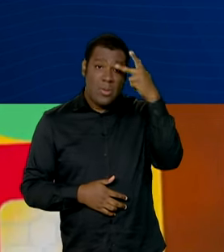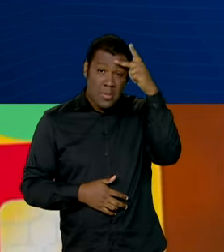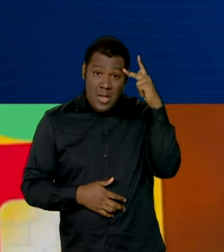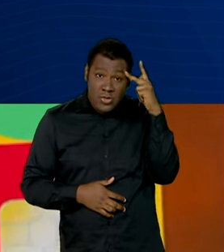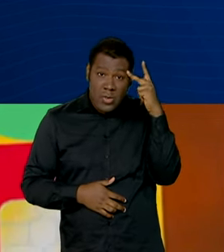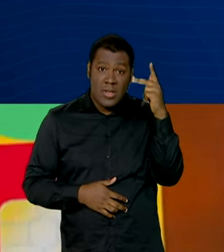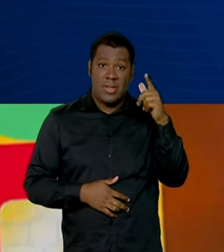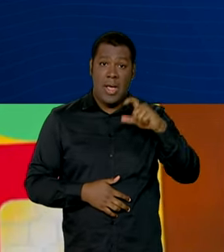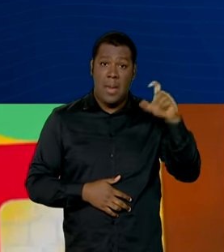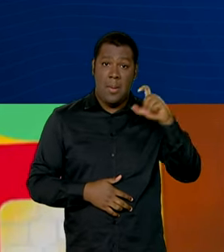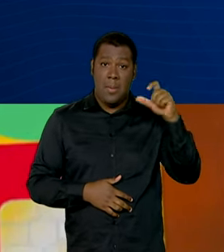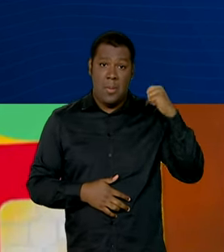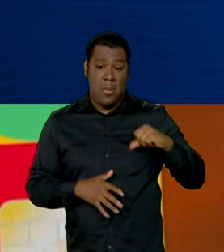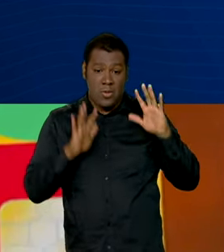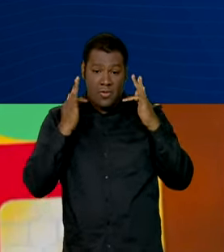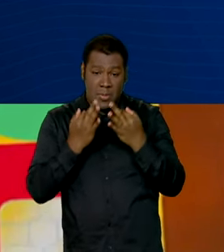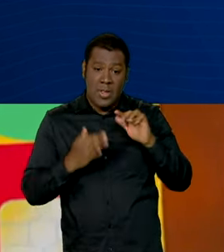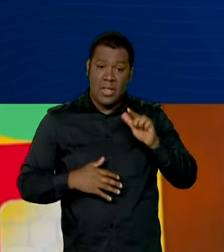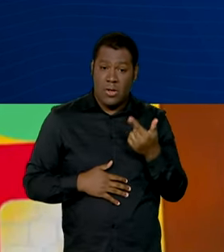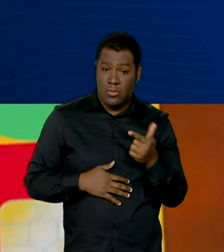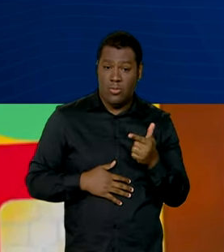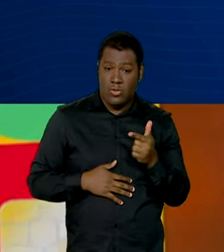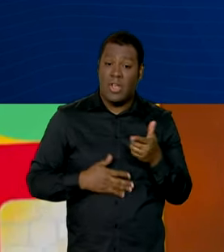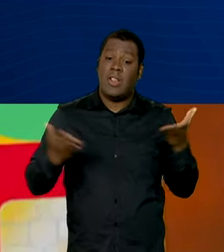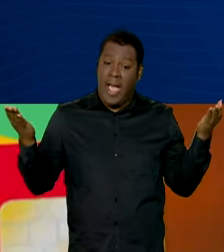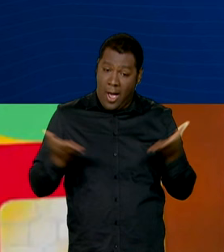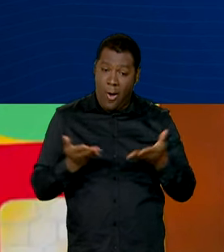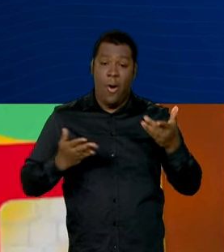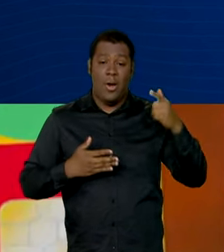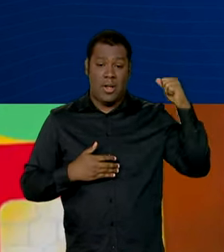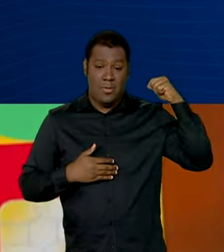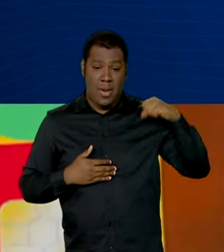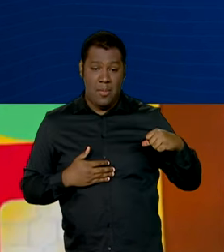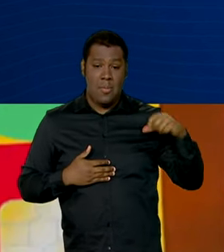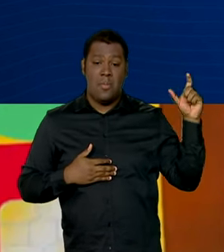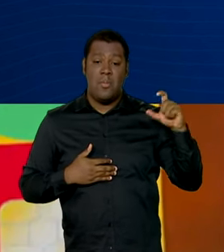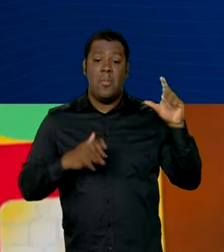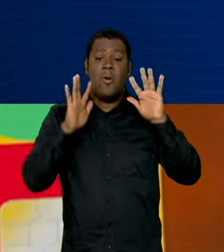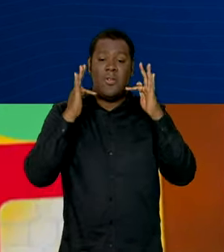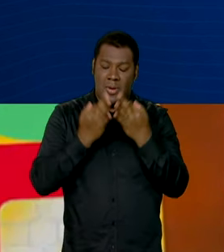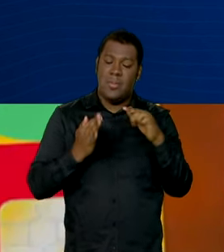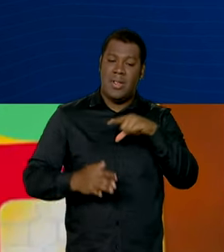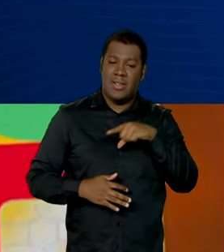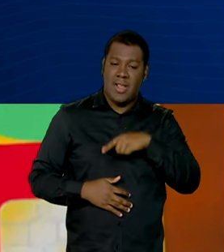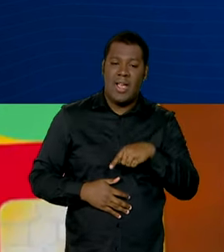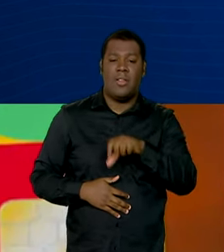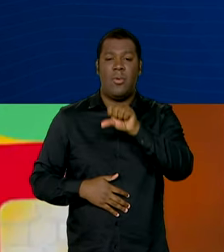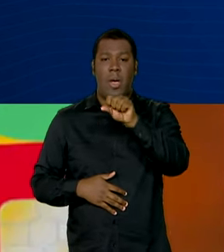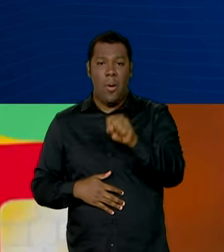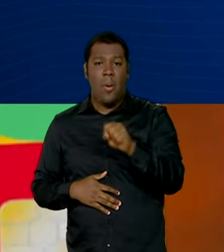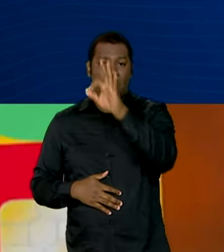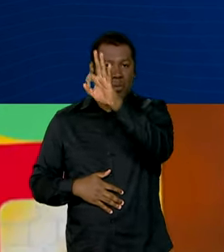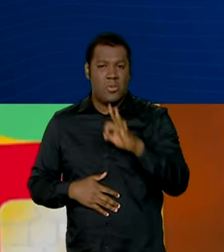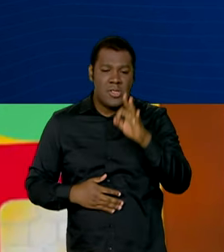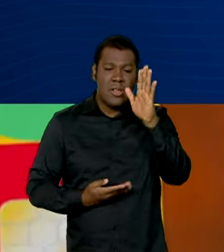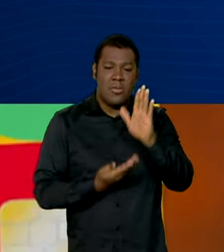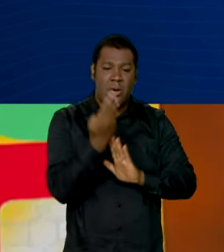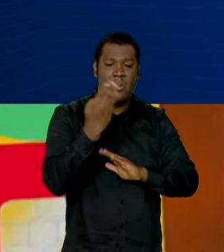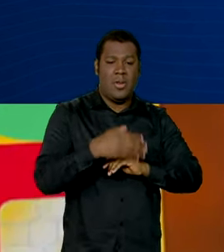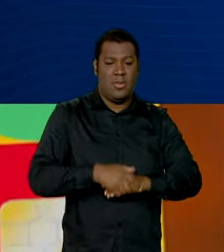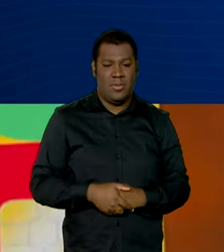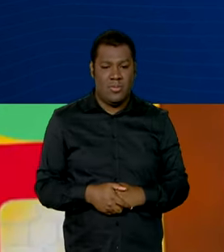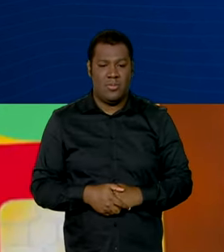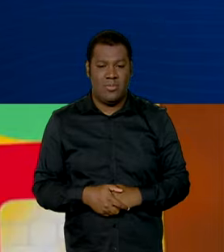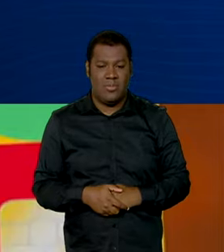a variação foi de 8,6%, de R$ 2.051,00 para R$ 2